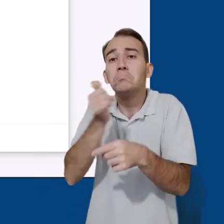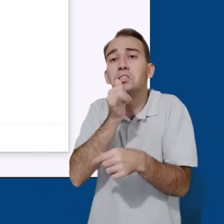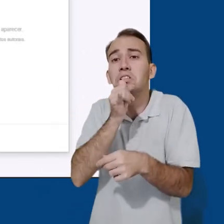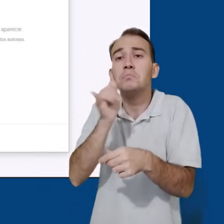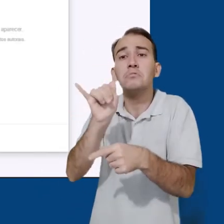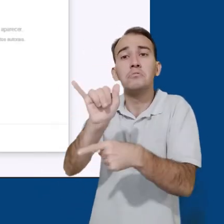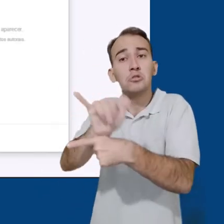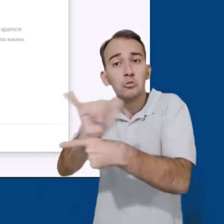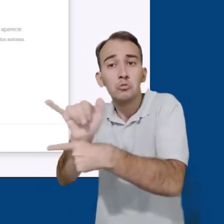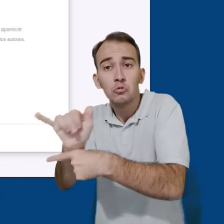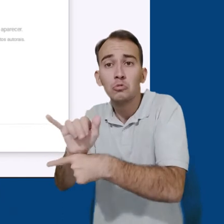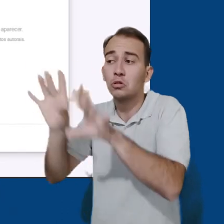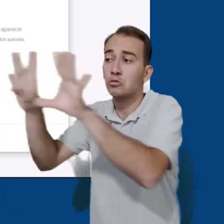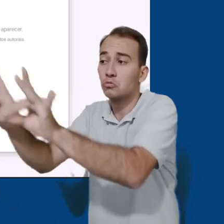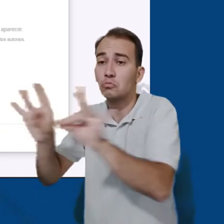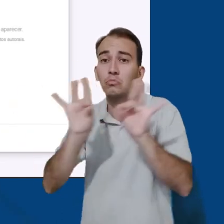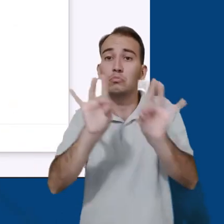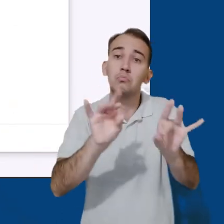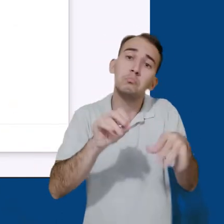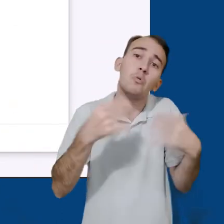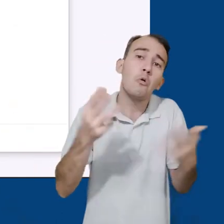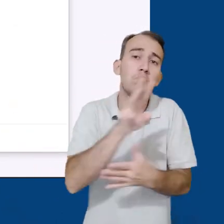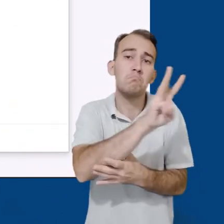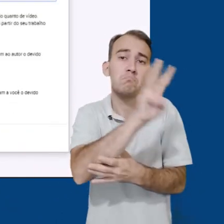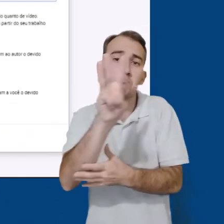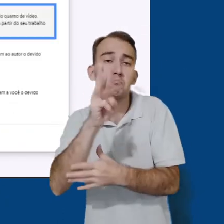YouTube ou por uma URL específica.